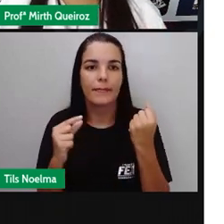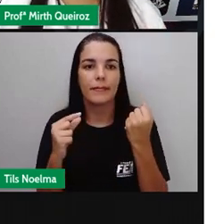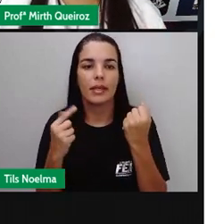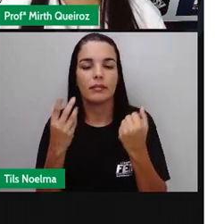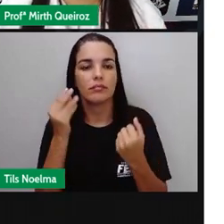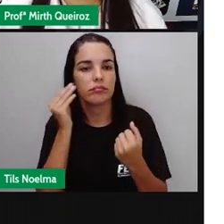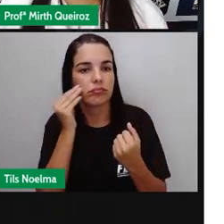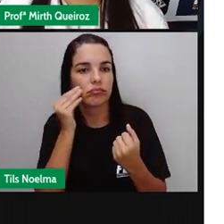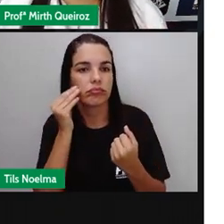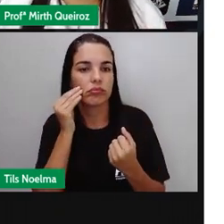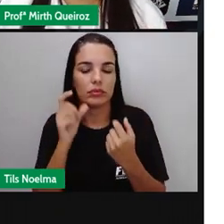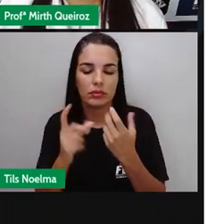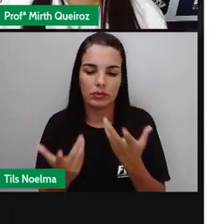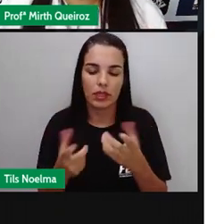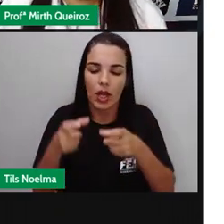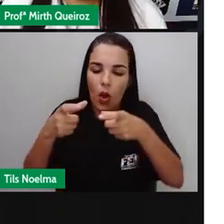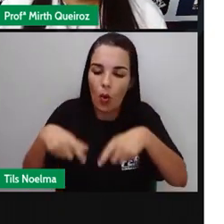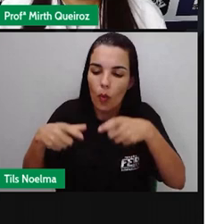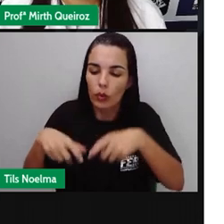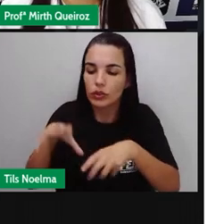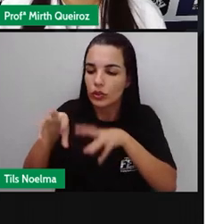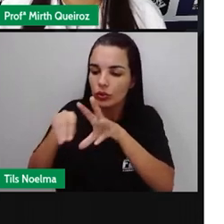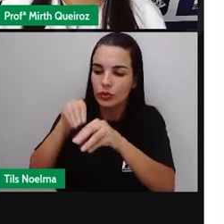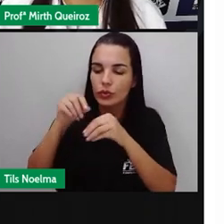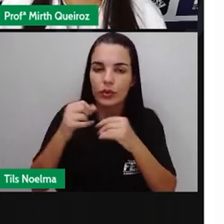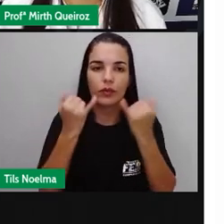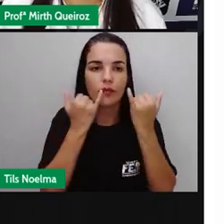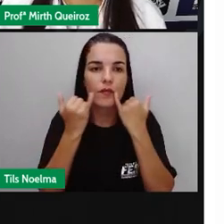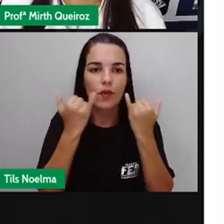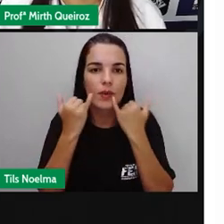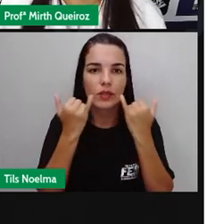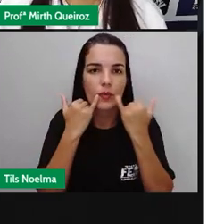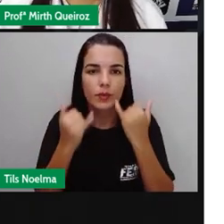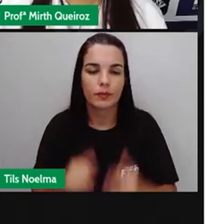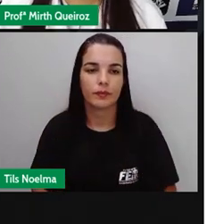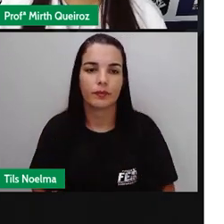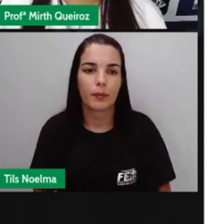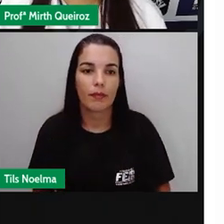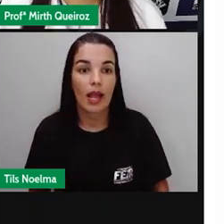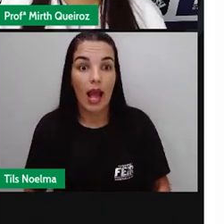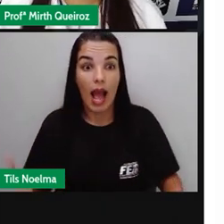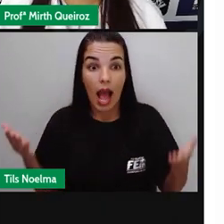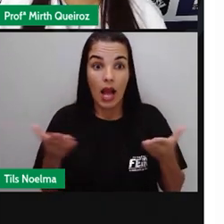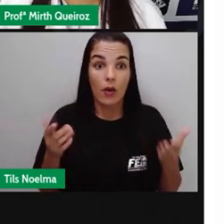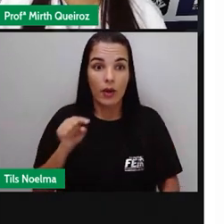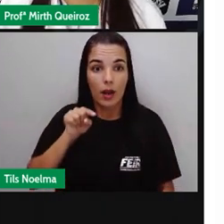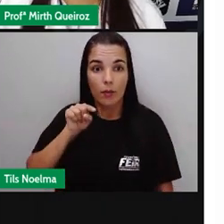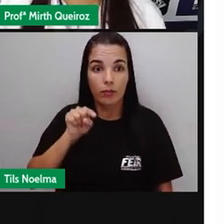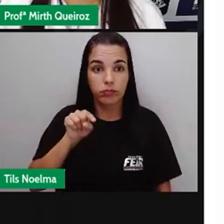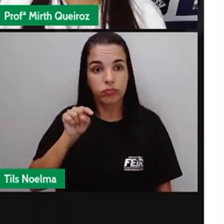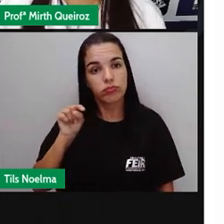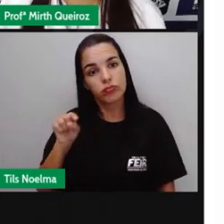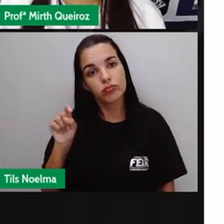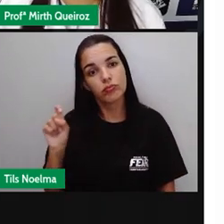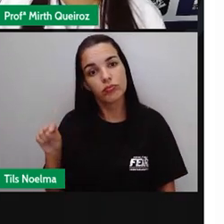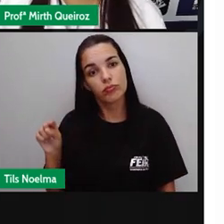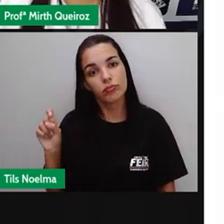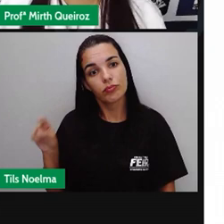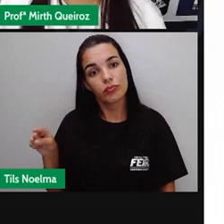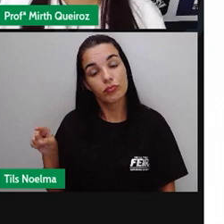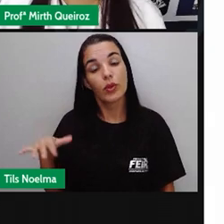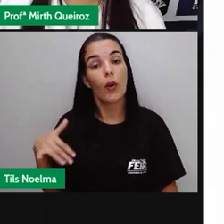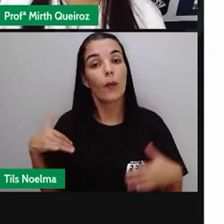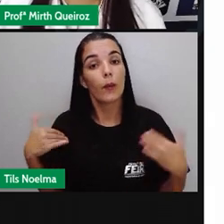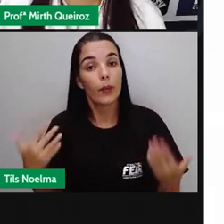indicar a fonte aí de uma citação. As reticências, elas podem indicar